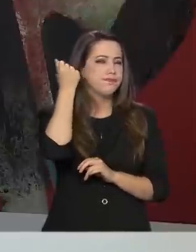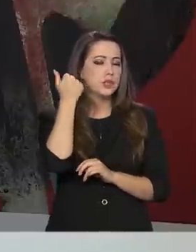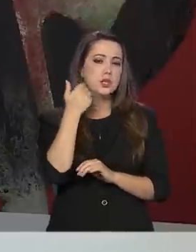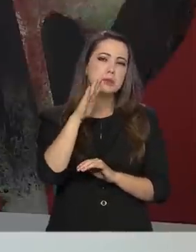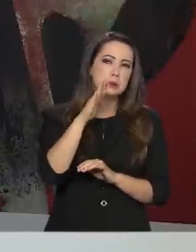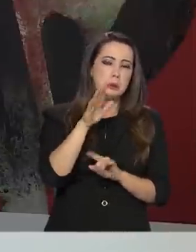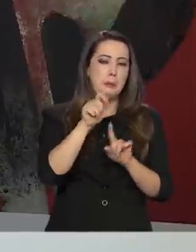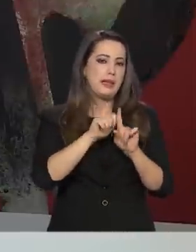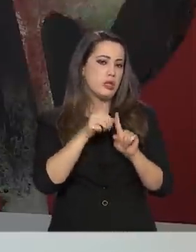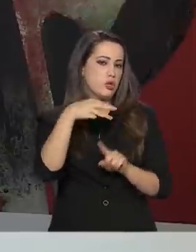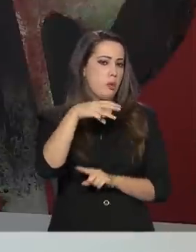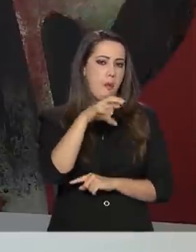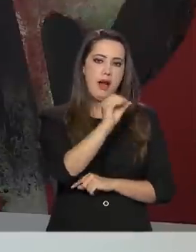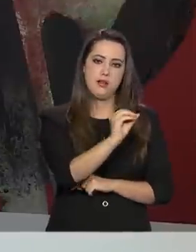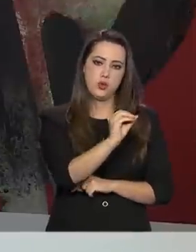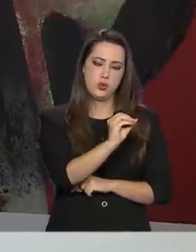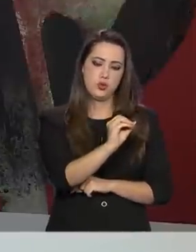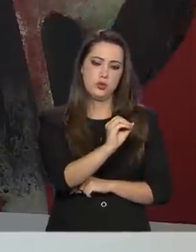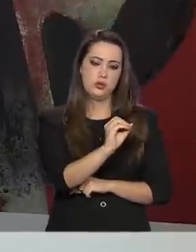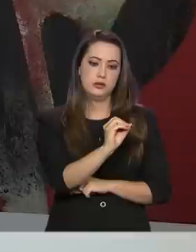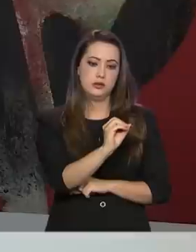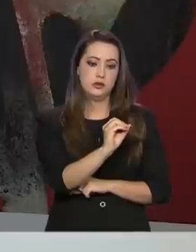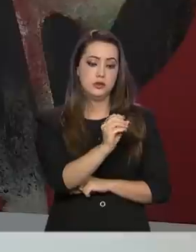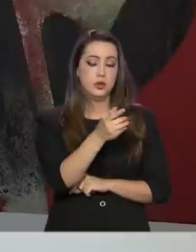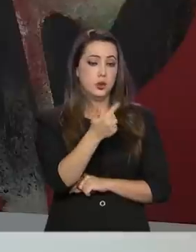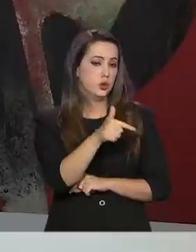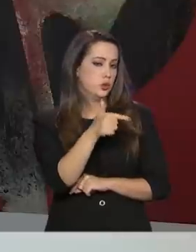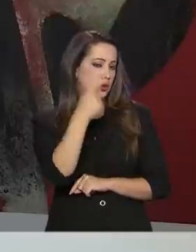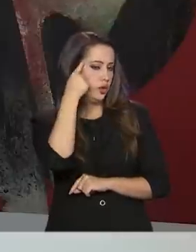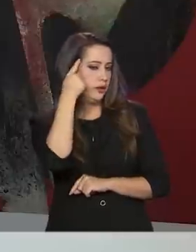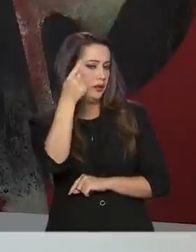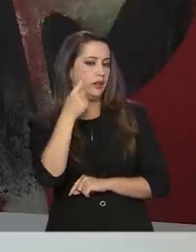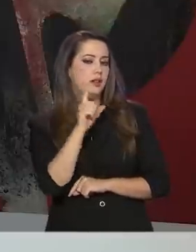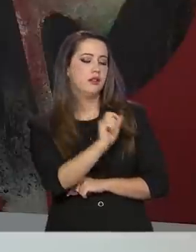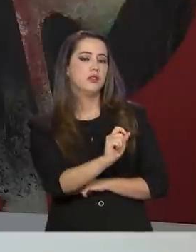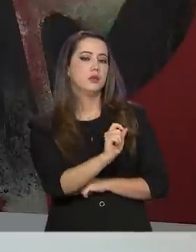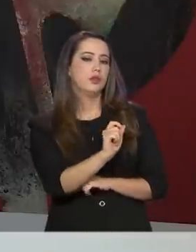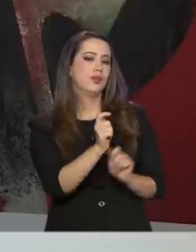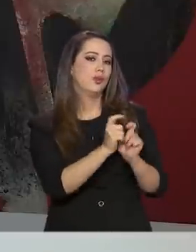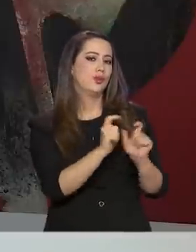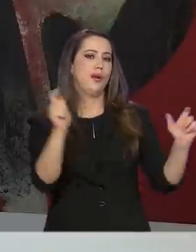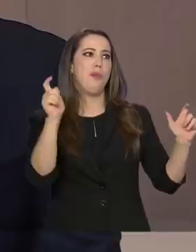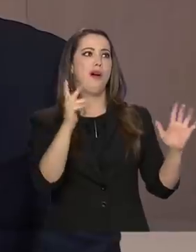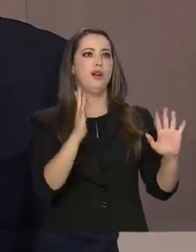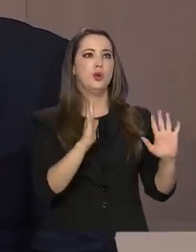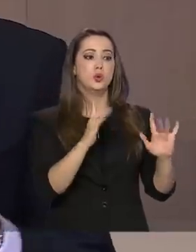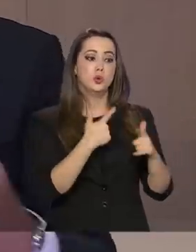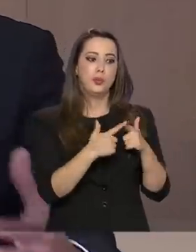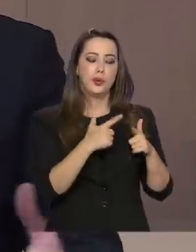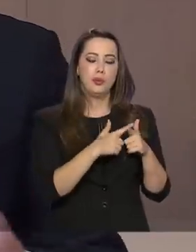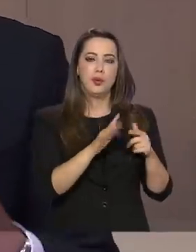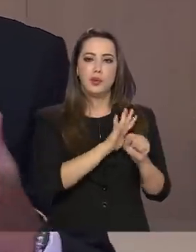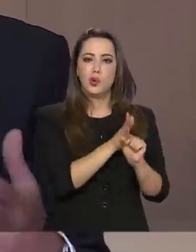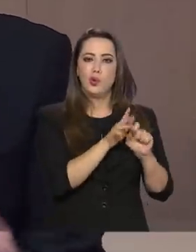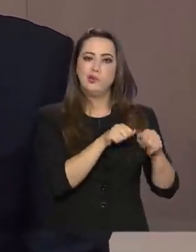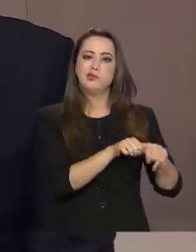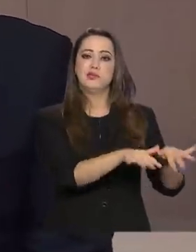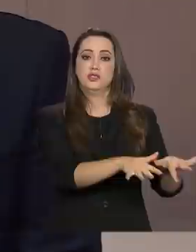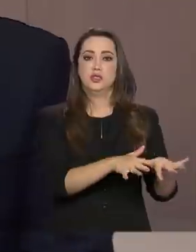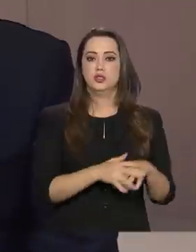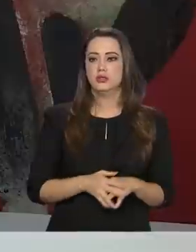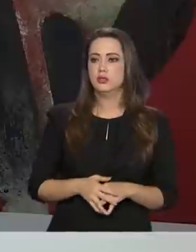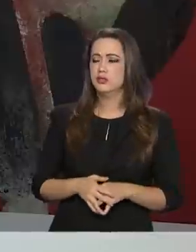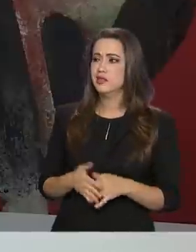de março, quando a não tinha muito a ideia do tamanho dessa crise. E de como agir também para